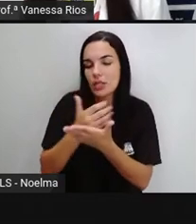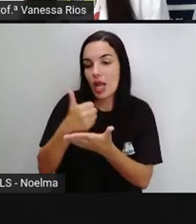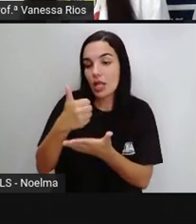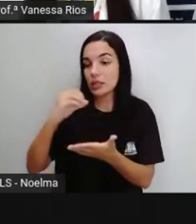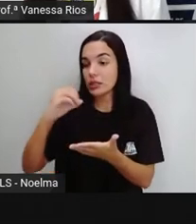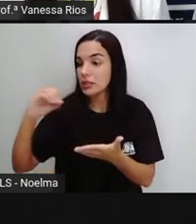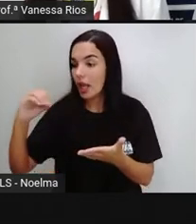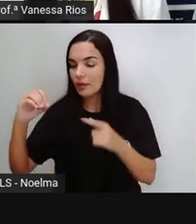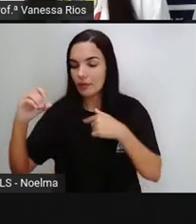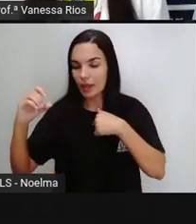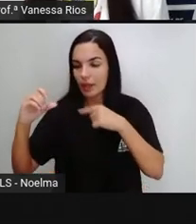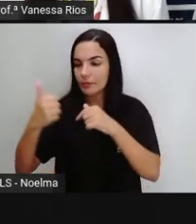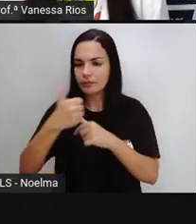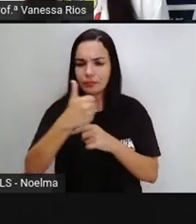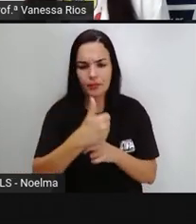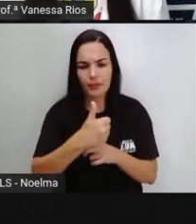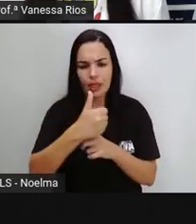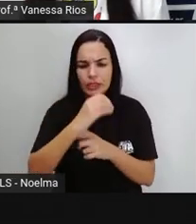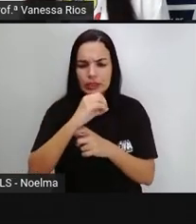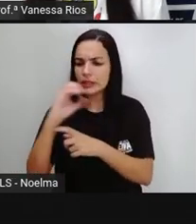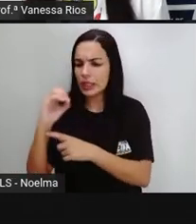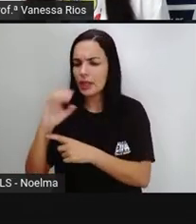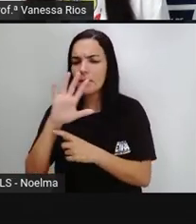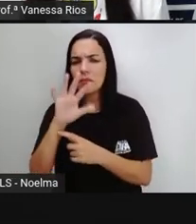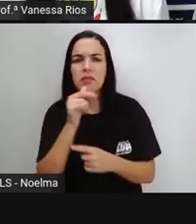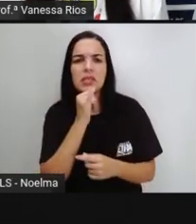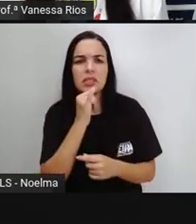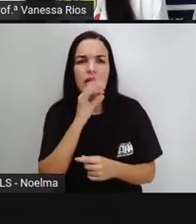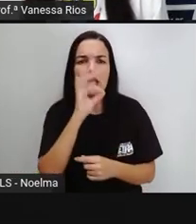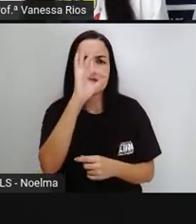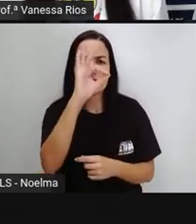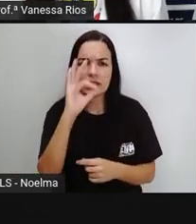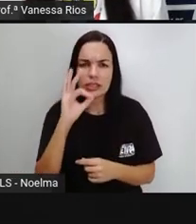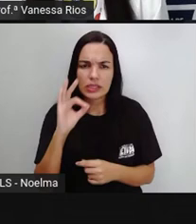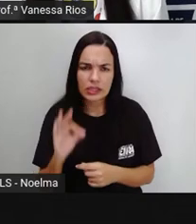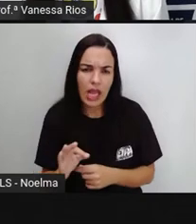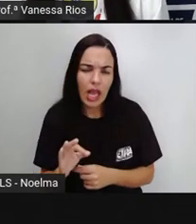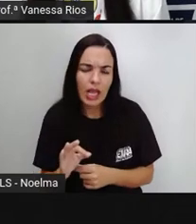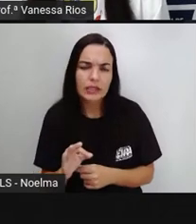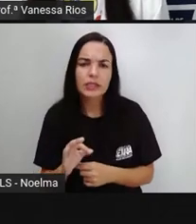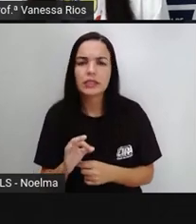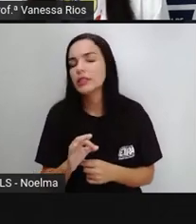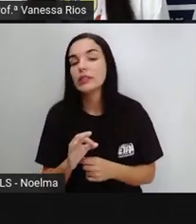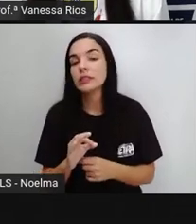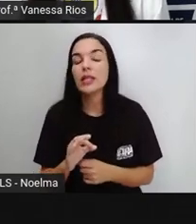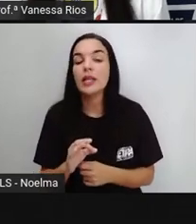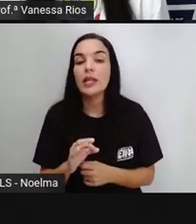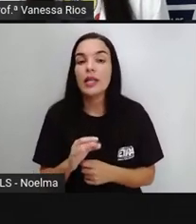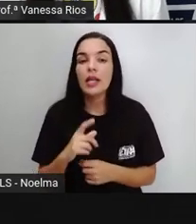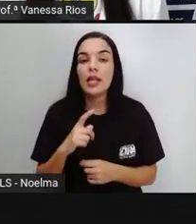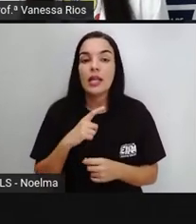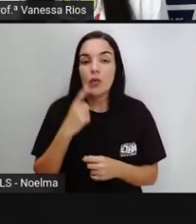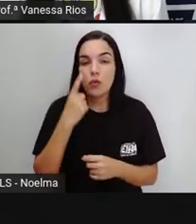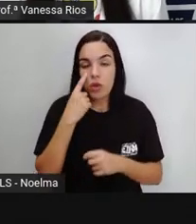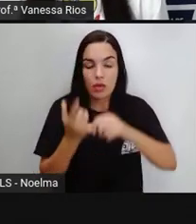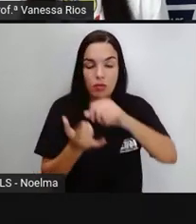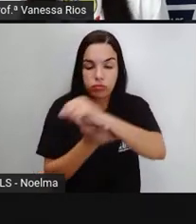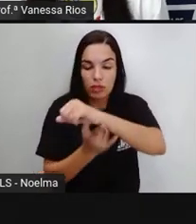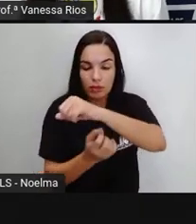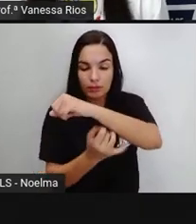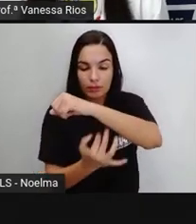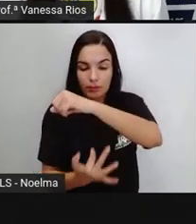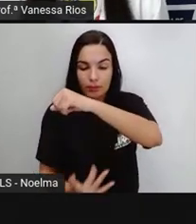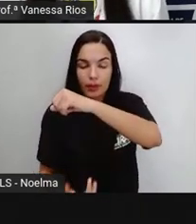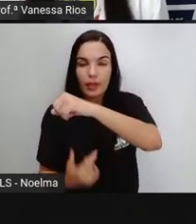Por exemplo, nesse dado aqui, ó, que corresponde ao sintoma de diarreia, a gente vê esse número 29